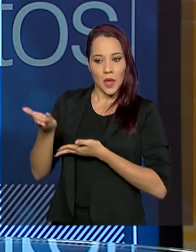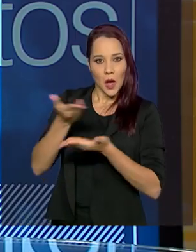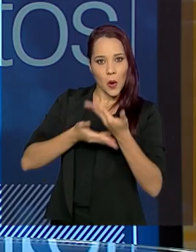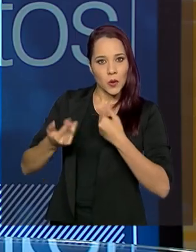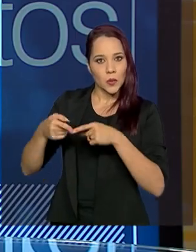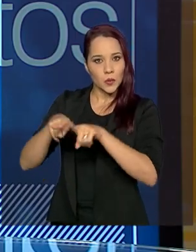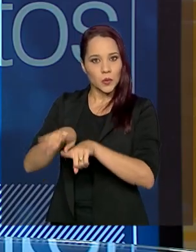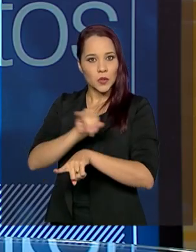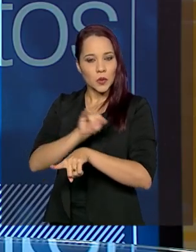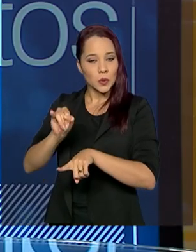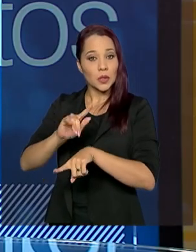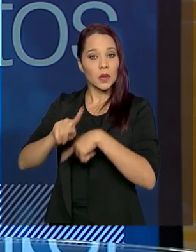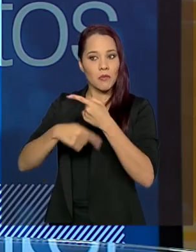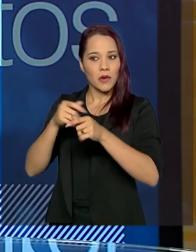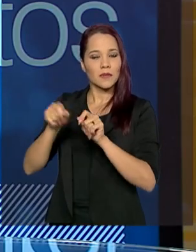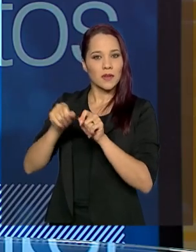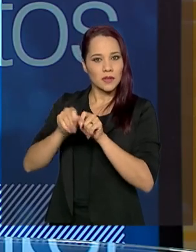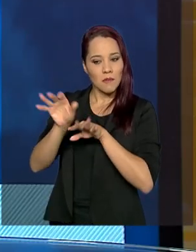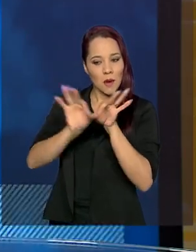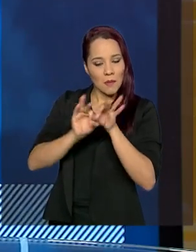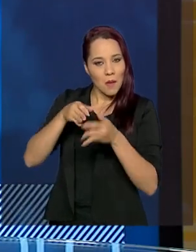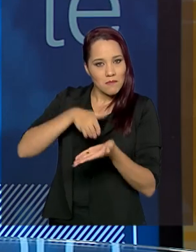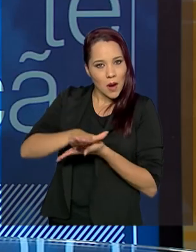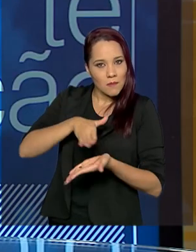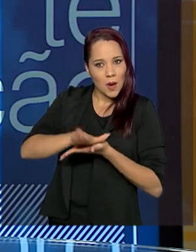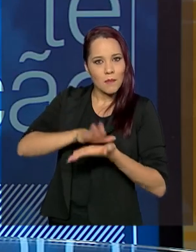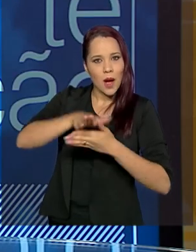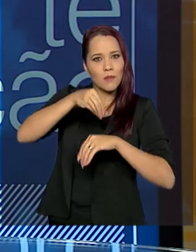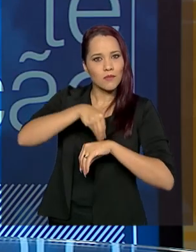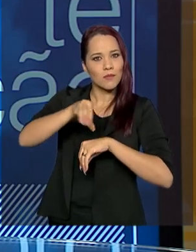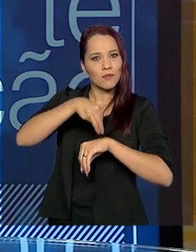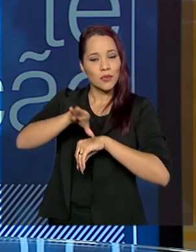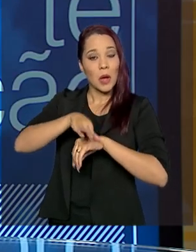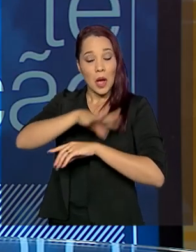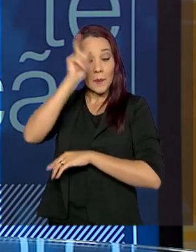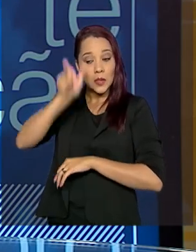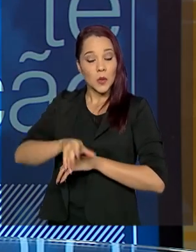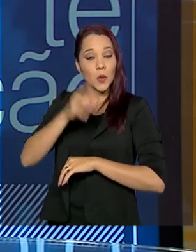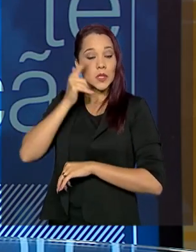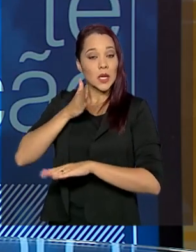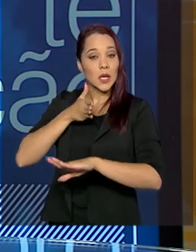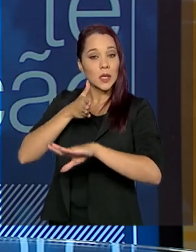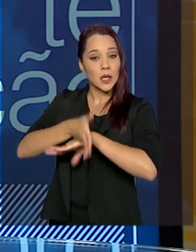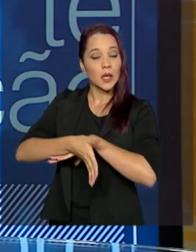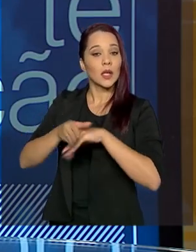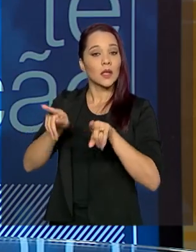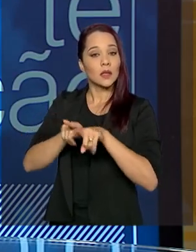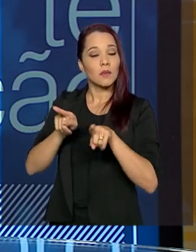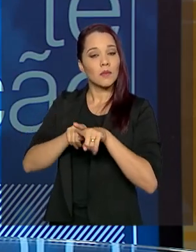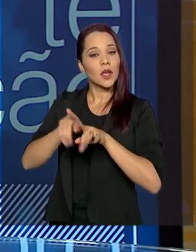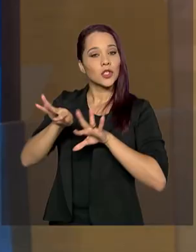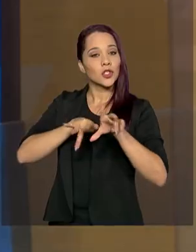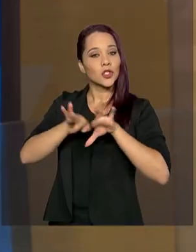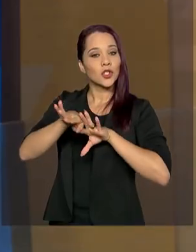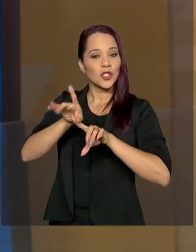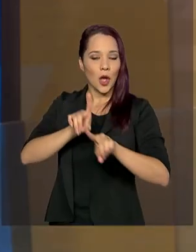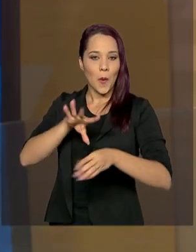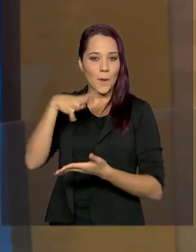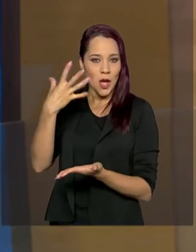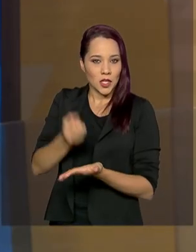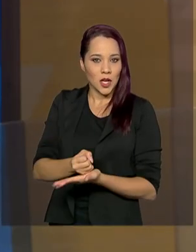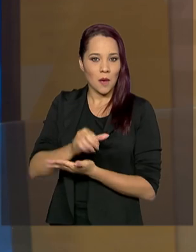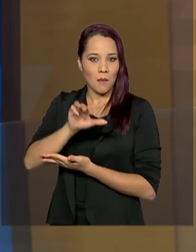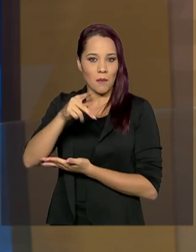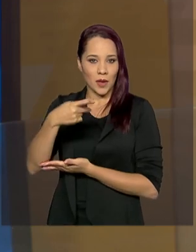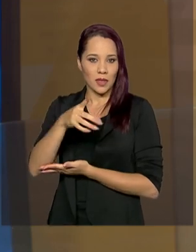com o Instituto para a gente depois poder fazer outras impressões. E é possível também a pessoa ter acesso a esse conteúdo digital, né? Baixar o PDF